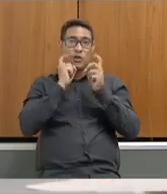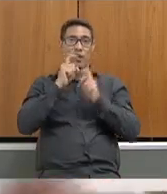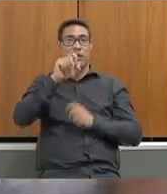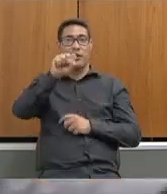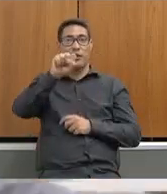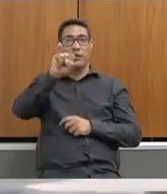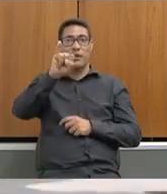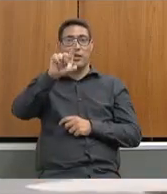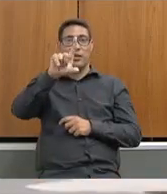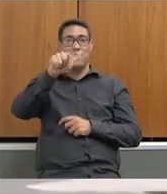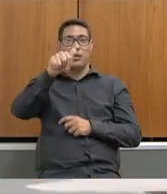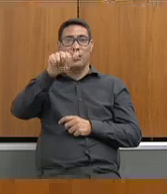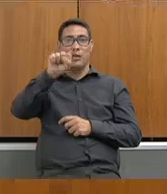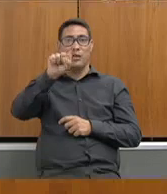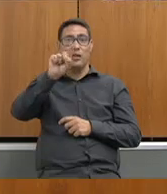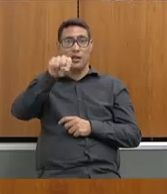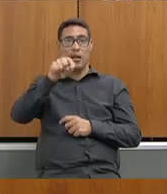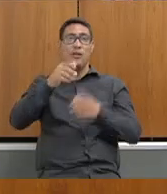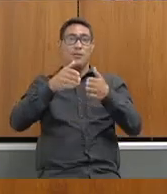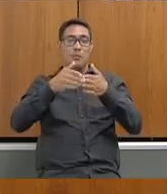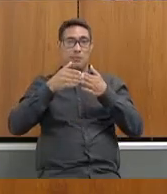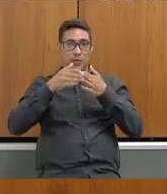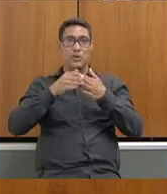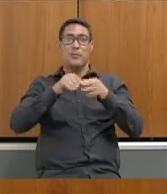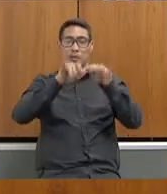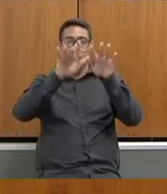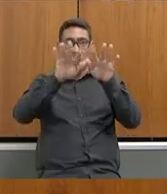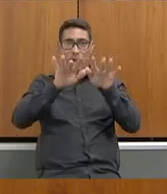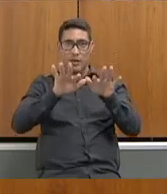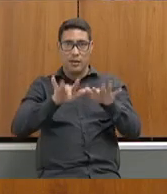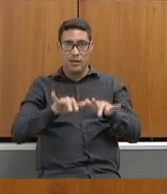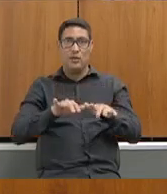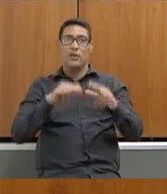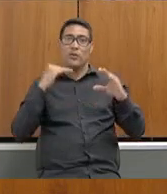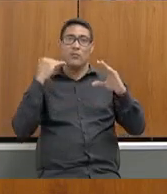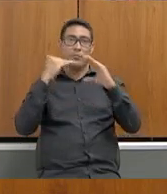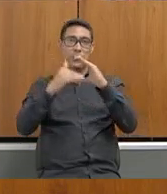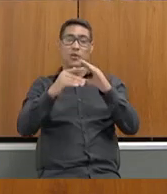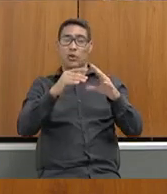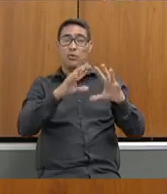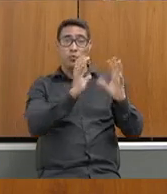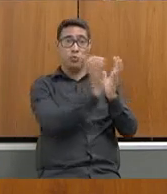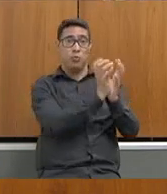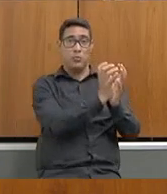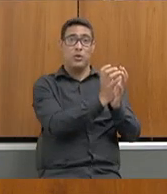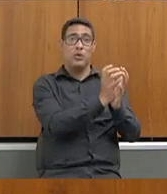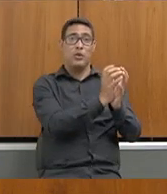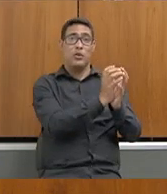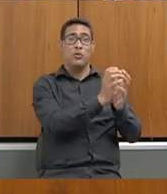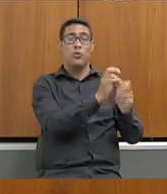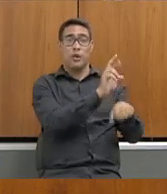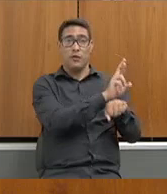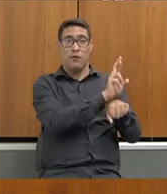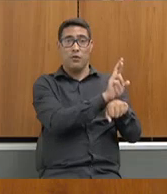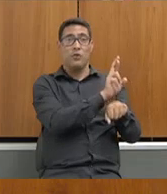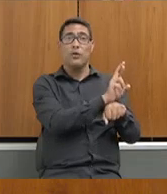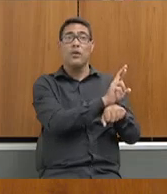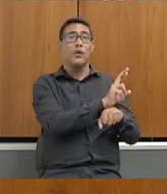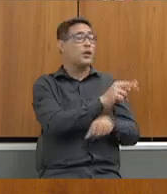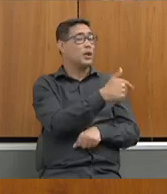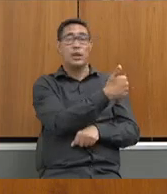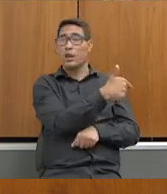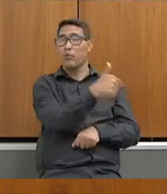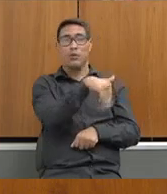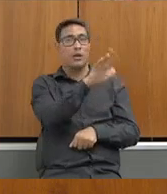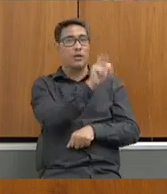Me permita te passar isso por escrito, porque me parece que são turmas do reforço que não possuem mais estudantes, mas eu quero olhar isso com mais carinho.